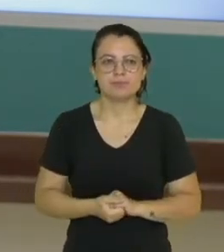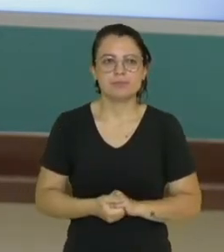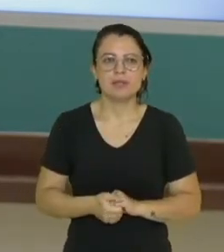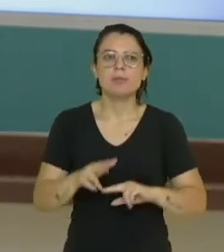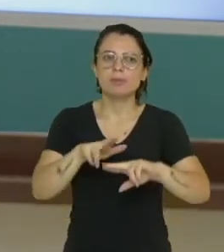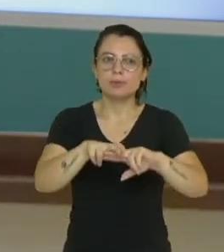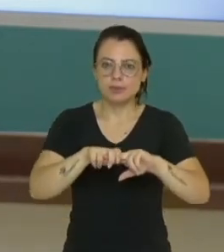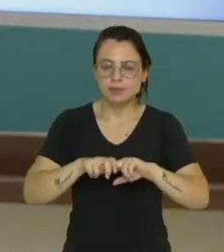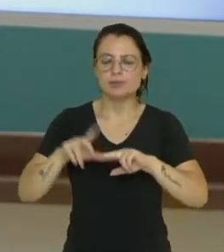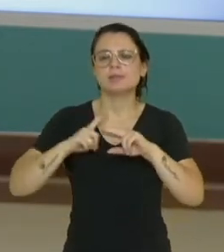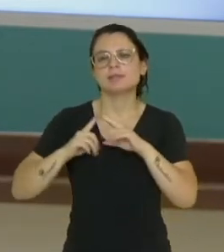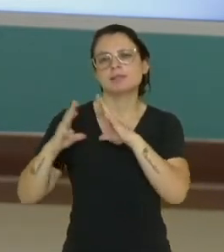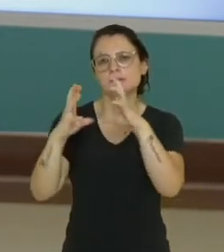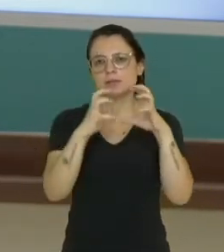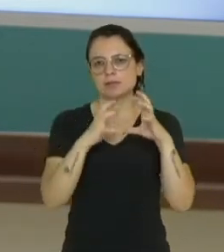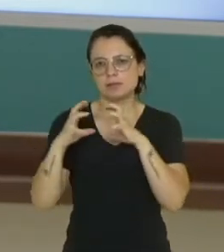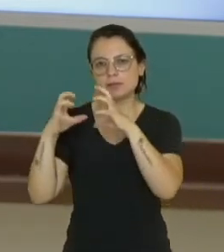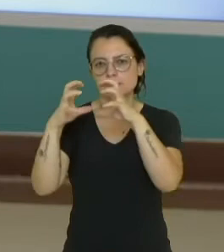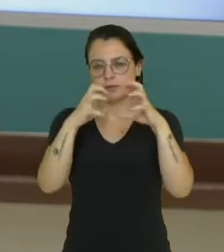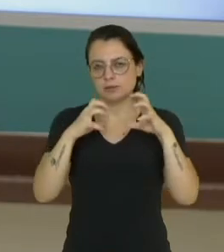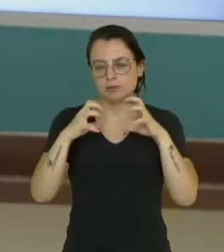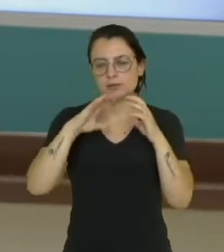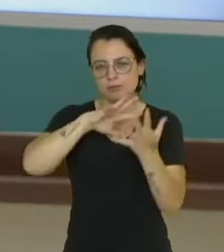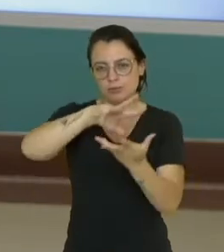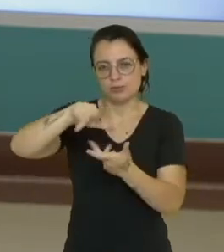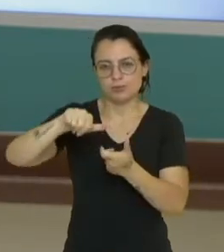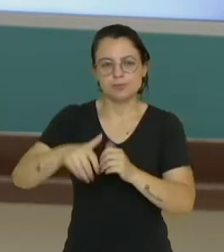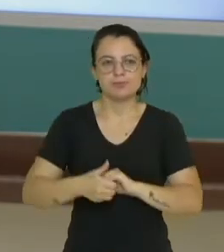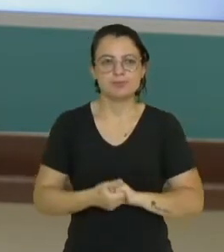geram, muitas vezes, conflitos e tensões em regiões do mundo.